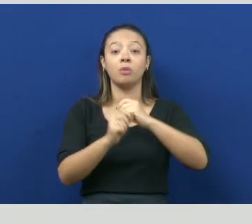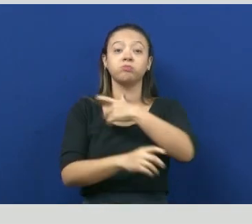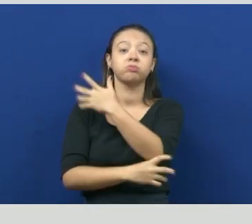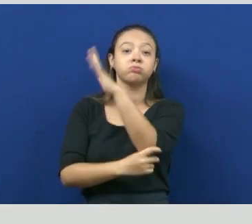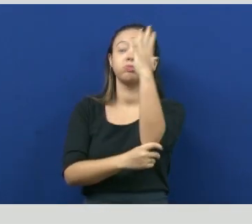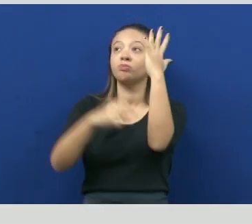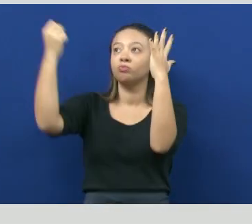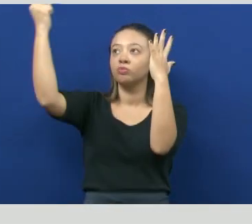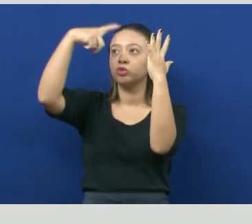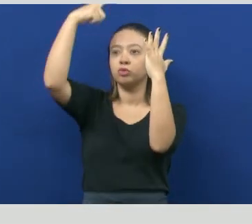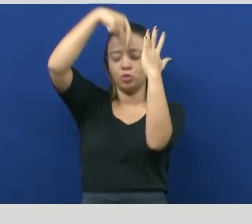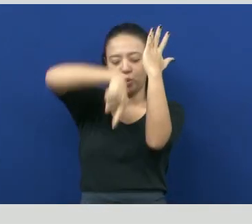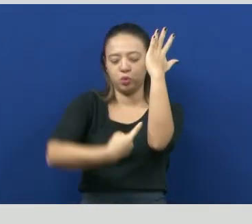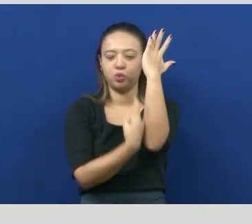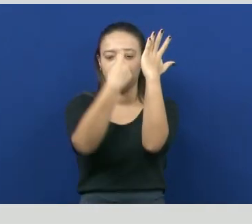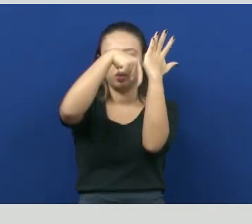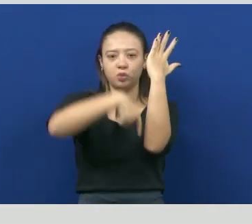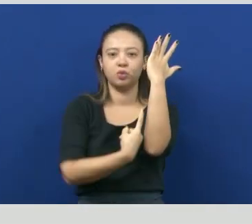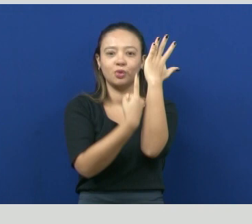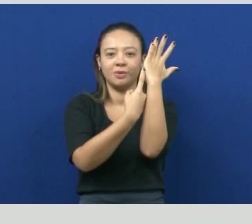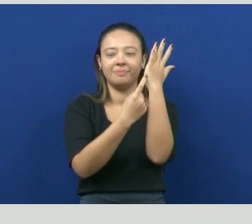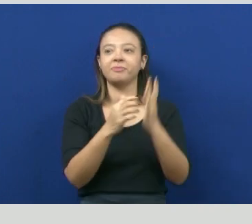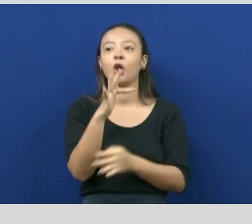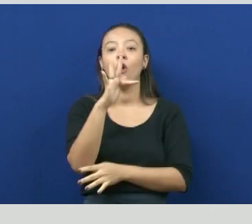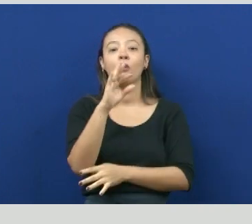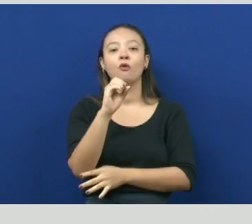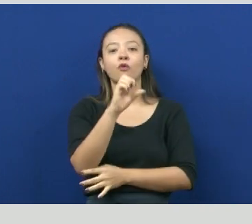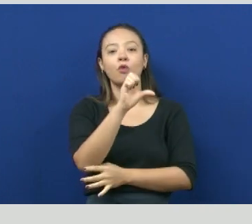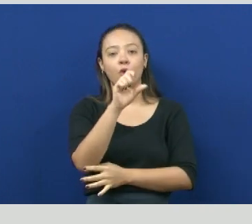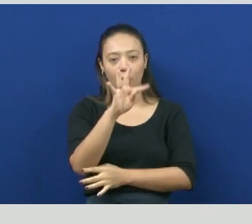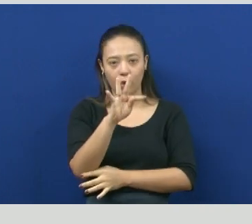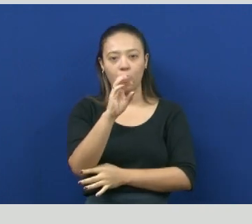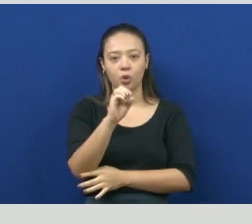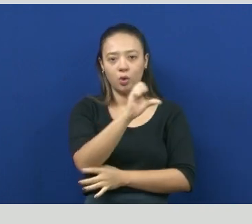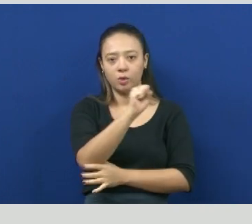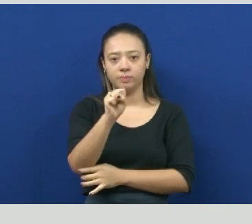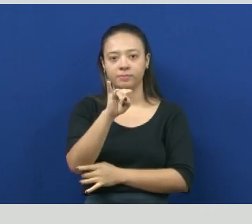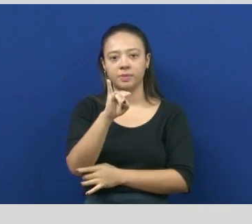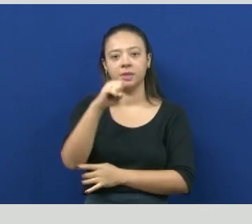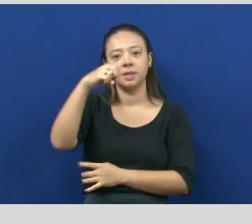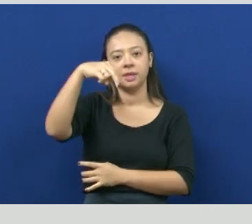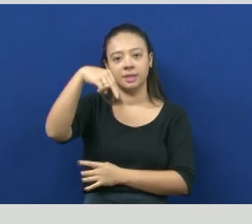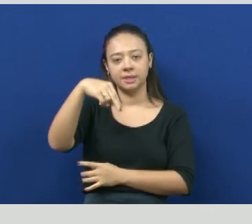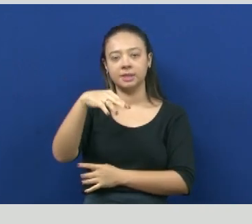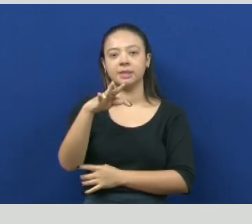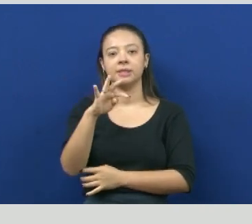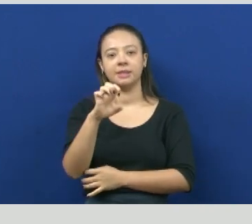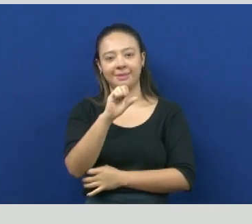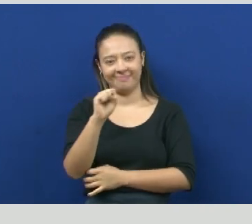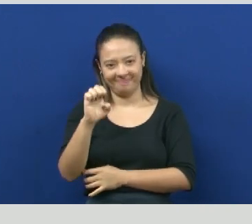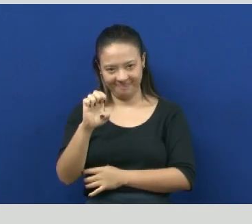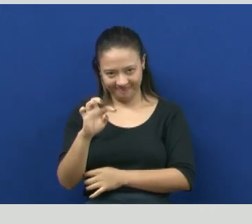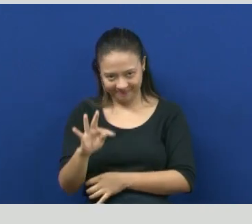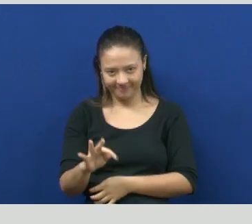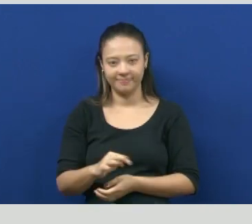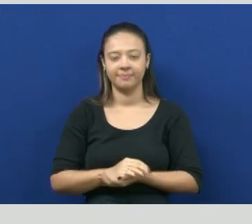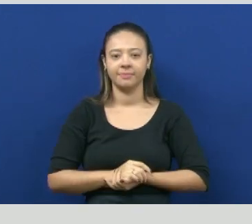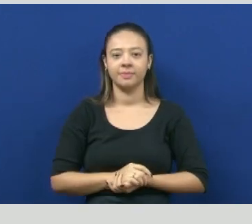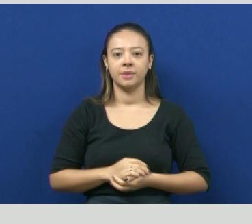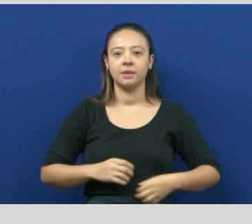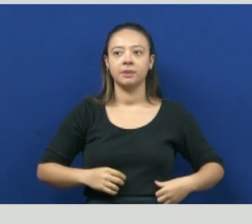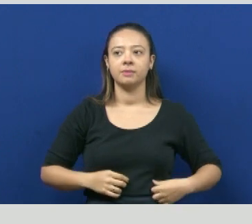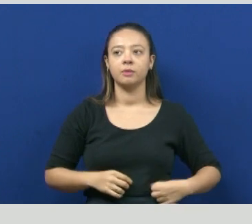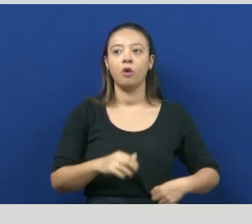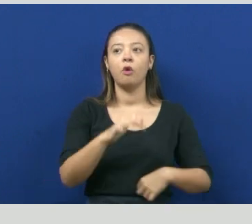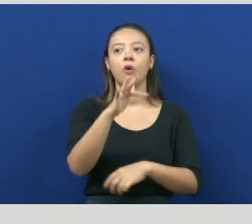as plantas que contribuem em sua maioria para a produção de oxigênio no ambiente, mas